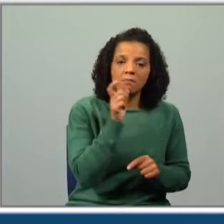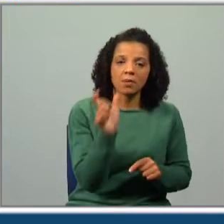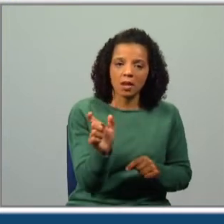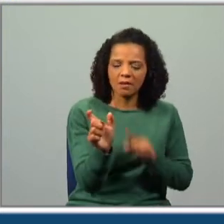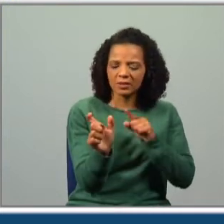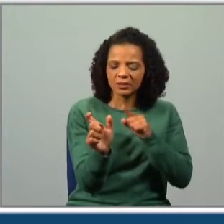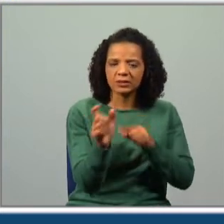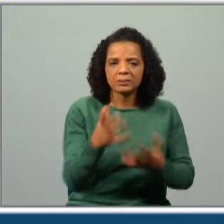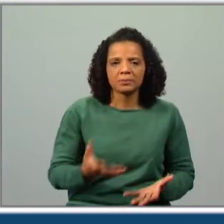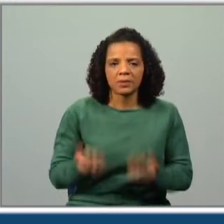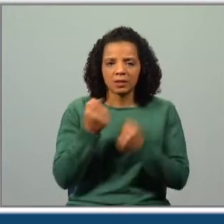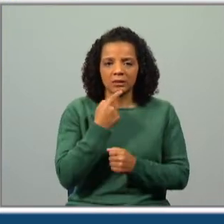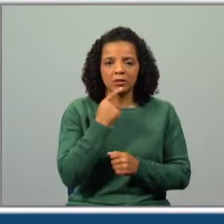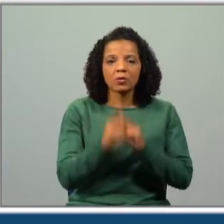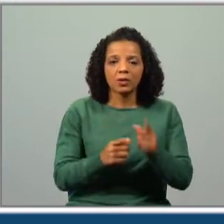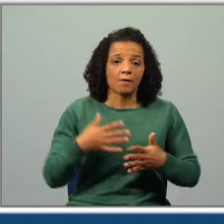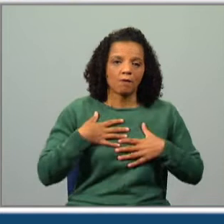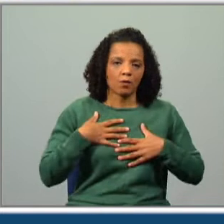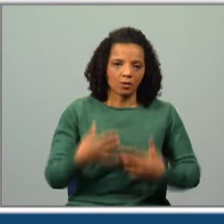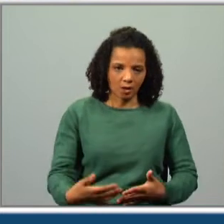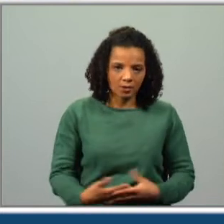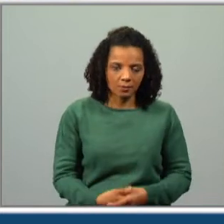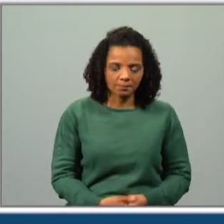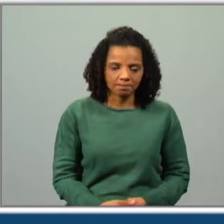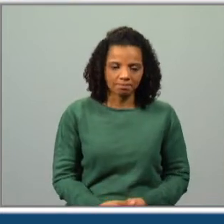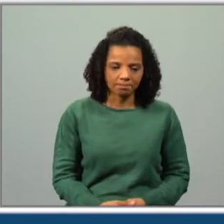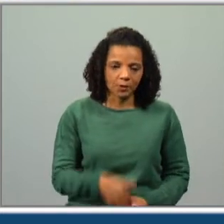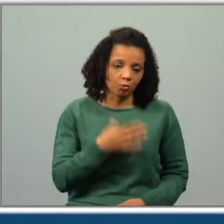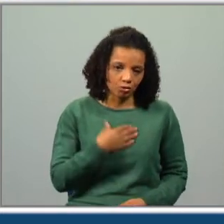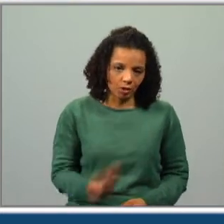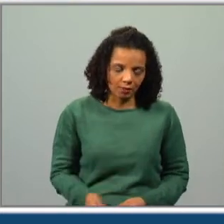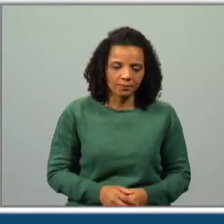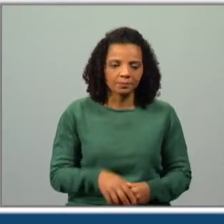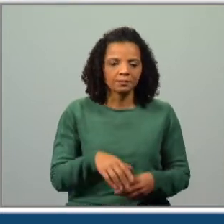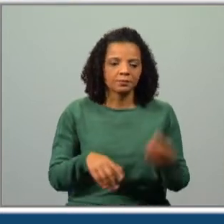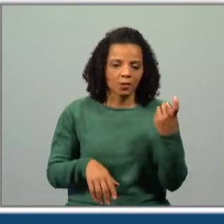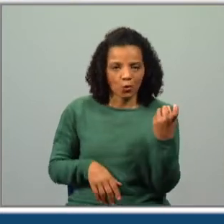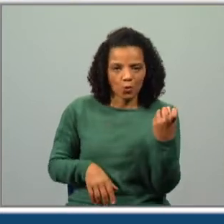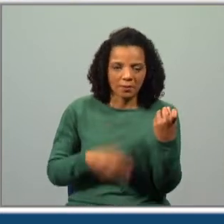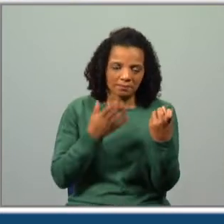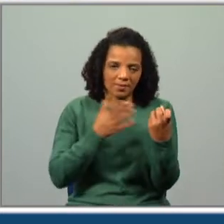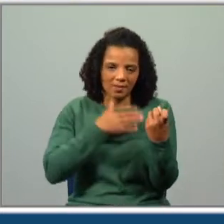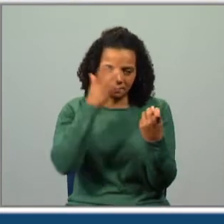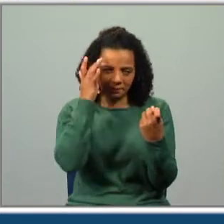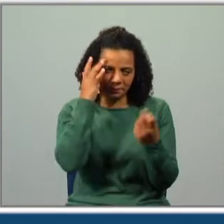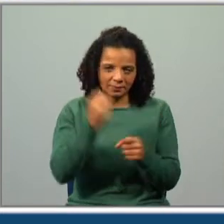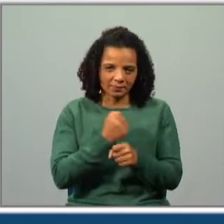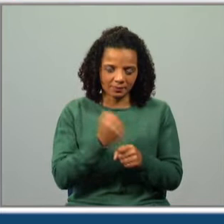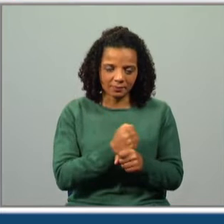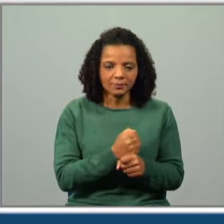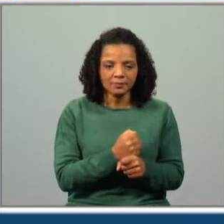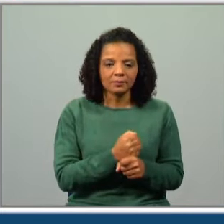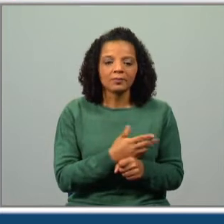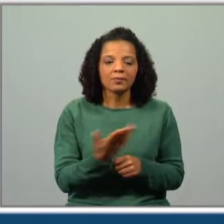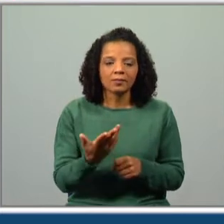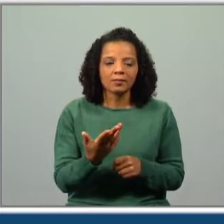desejo, queria dizer vontade. E sobrava-nos uma, o que nos facilita muito aqui o exercício, que